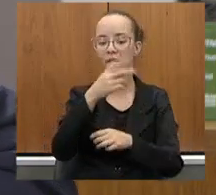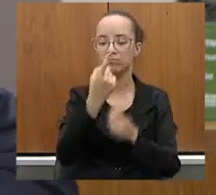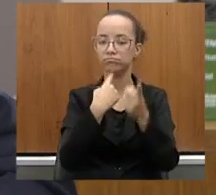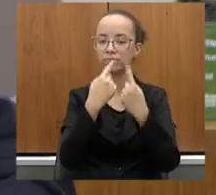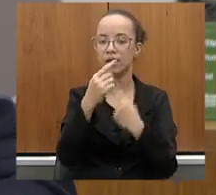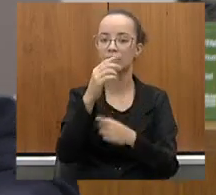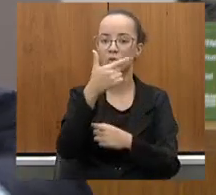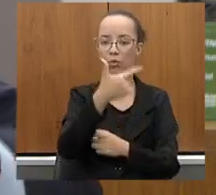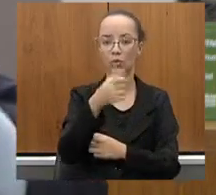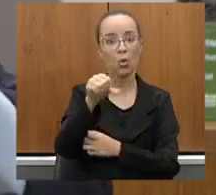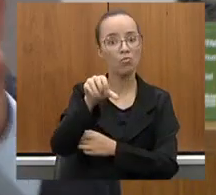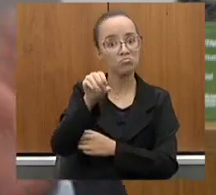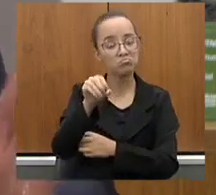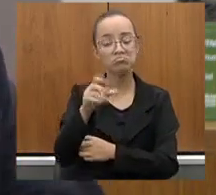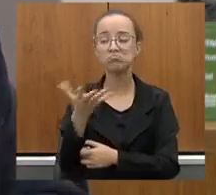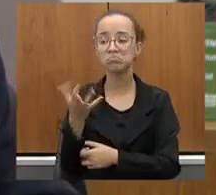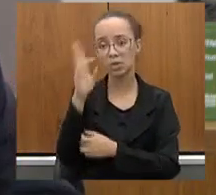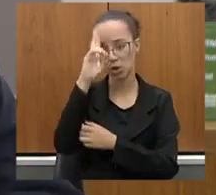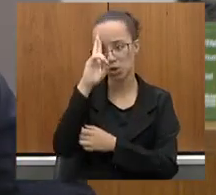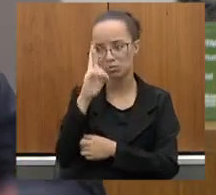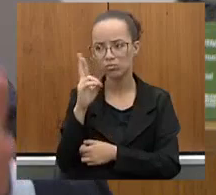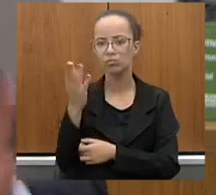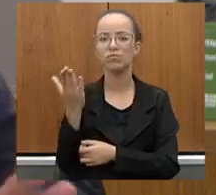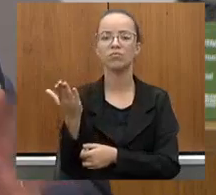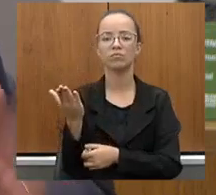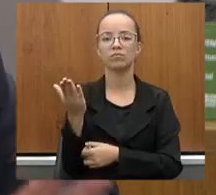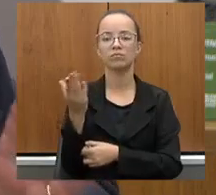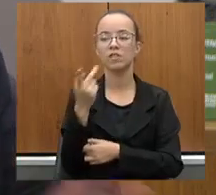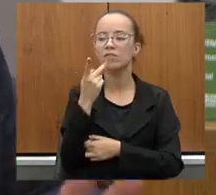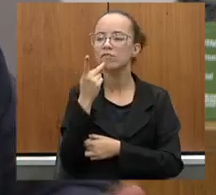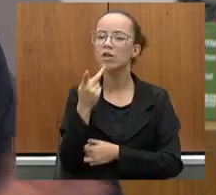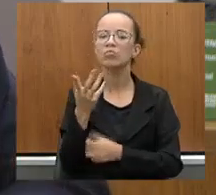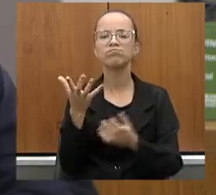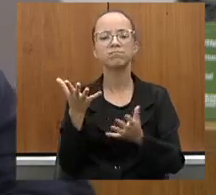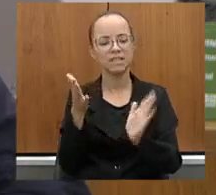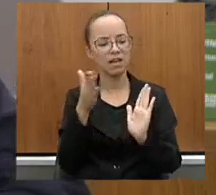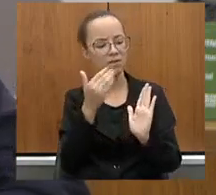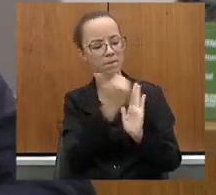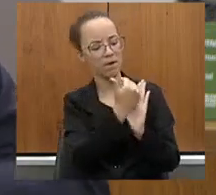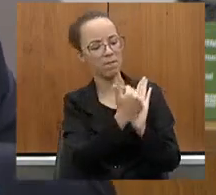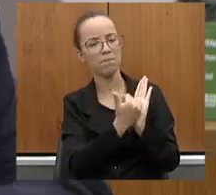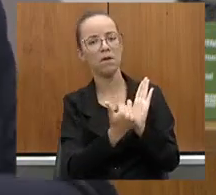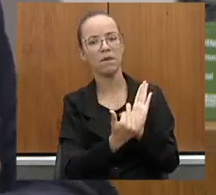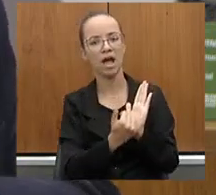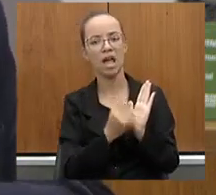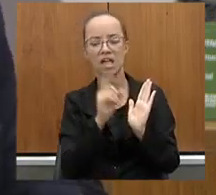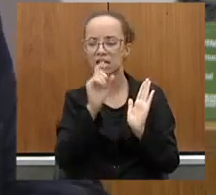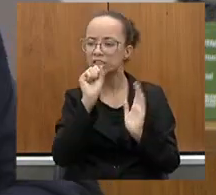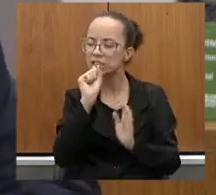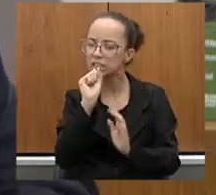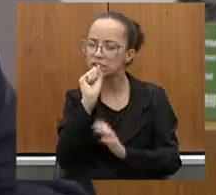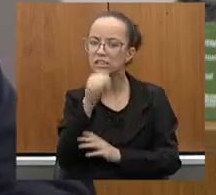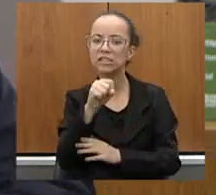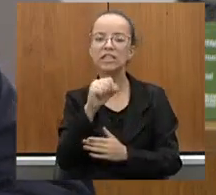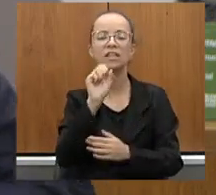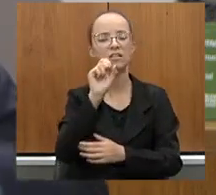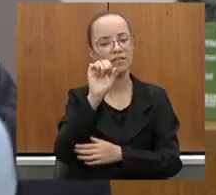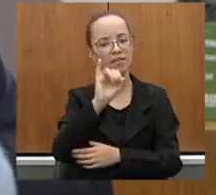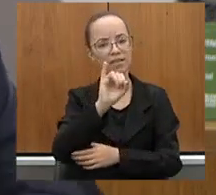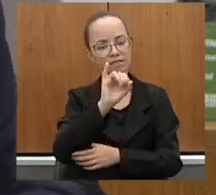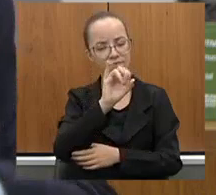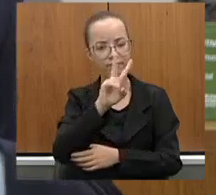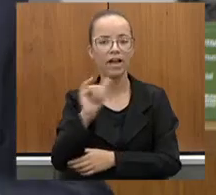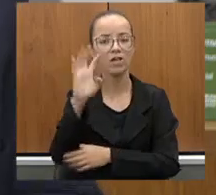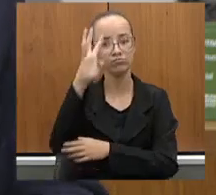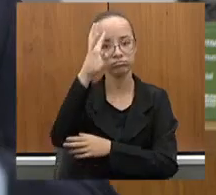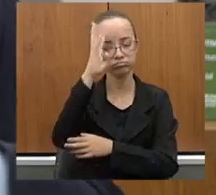Quando V. Exª manifestou que estava dentro da programação, ela ia ser atendida, mas